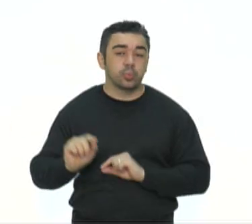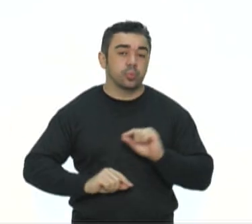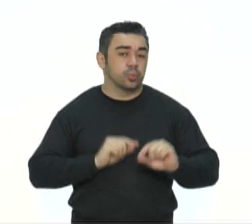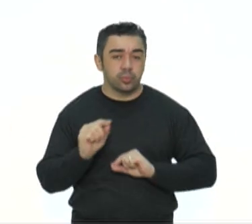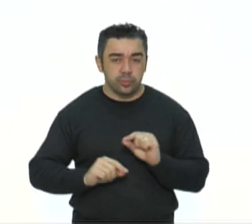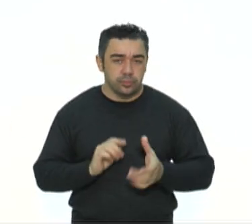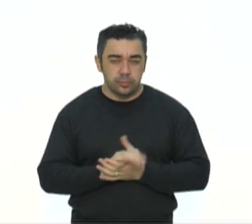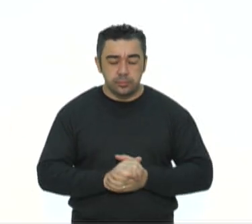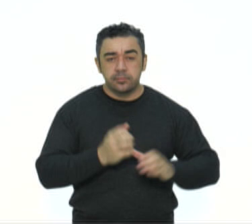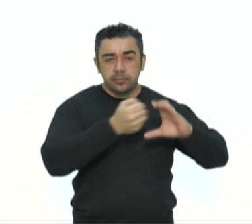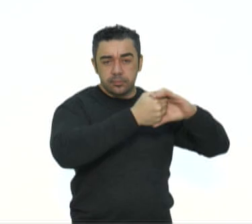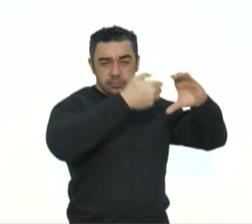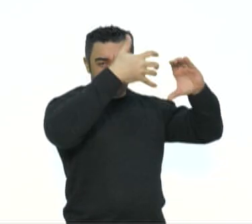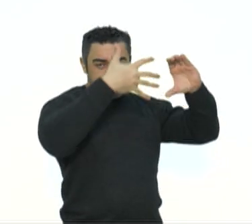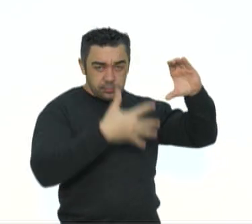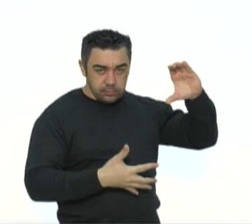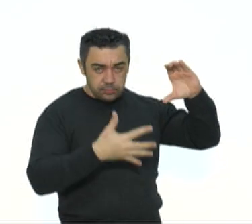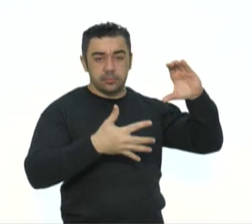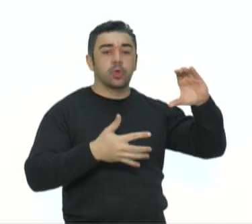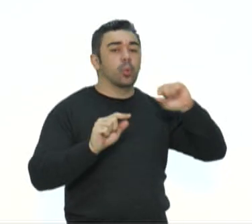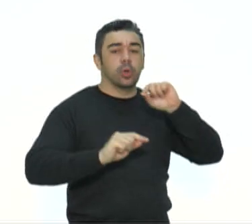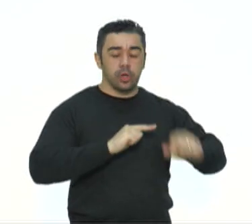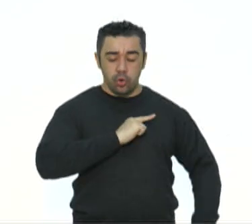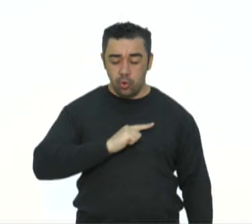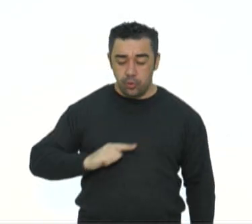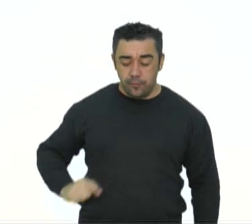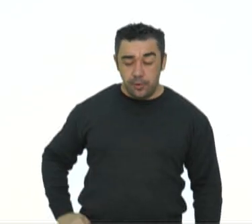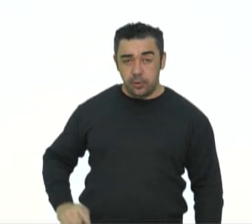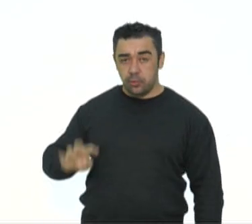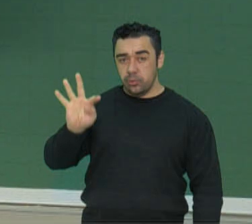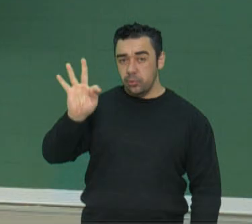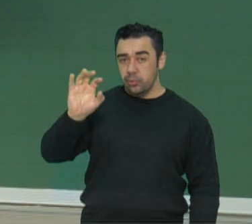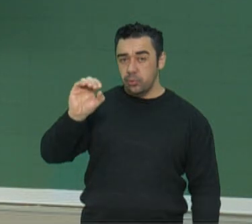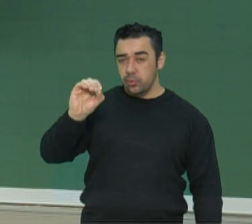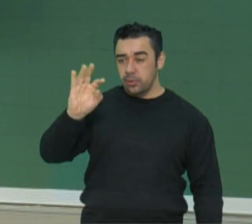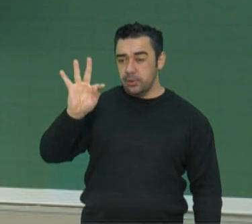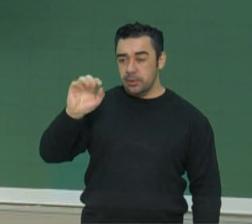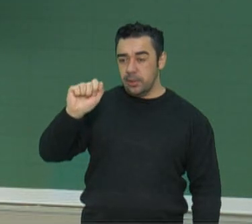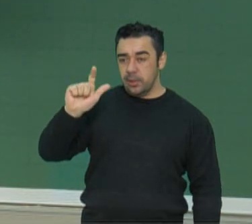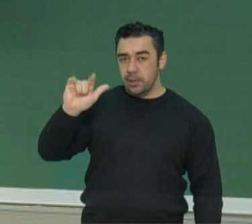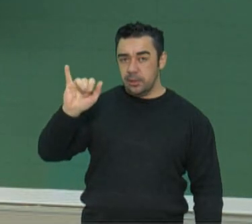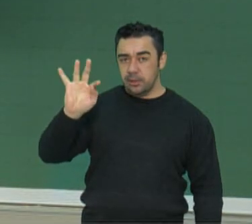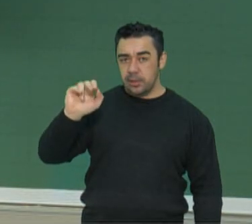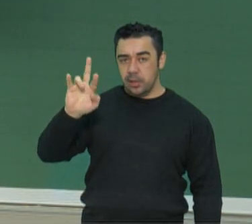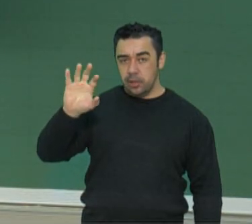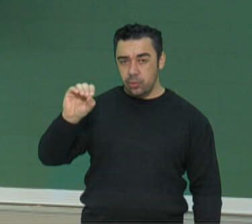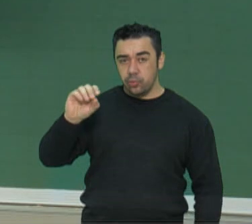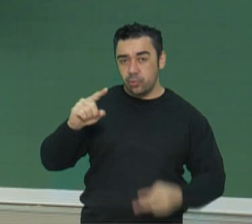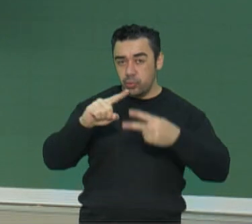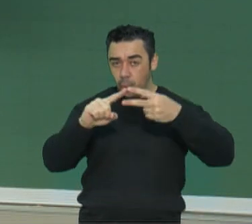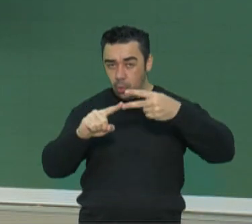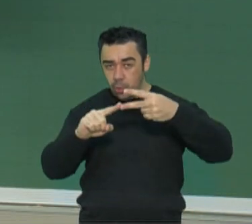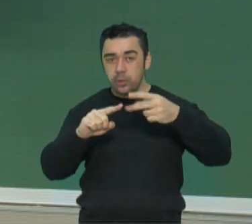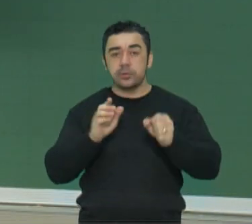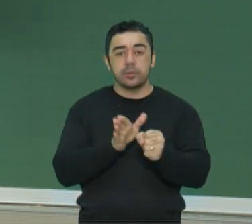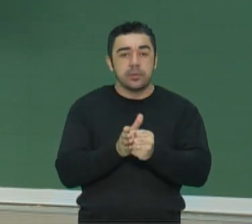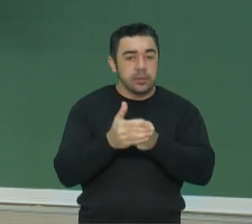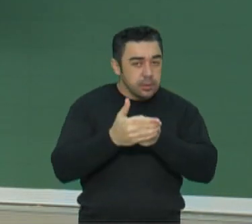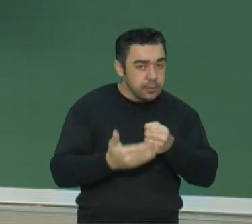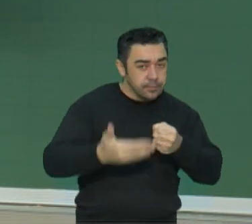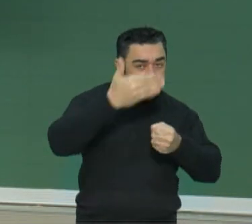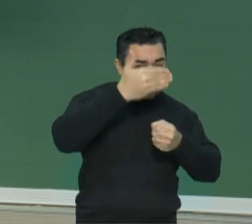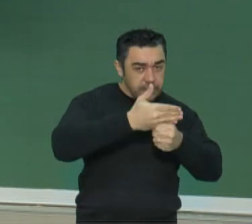características dos governos totalitários, do fascismo e do nazismo. Então,